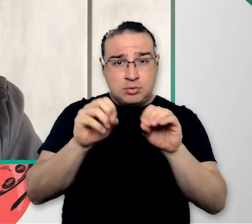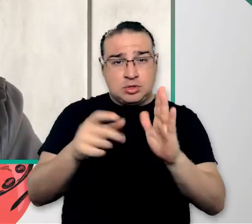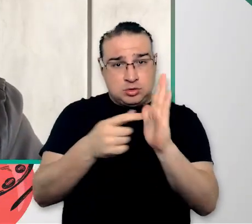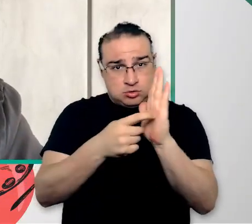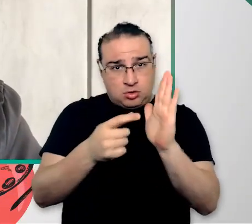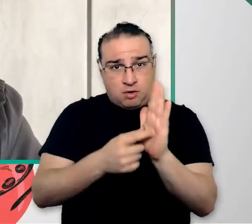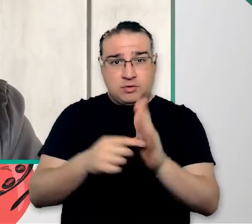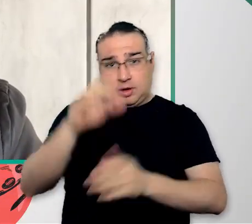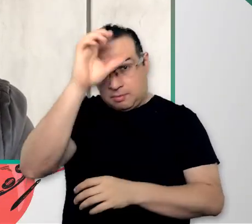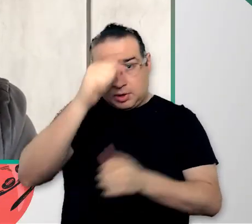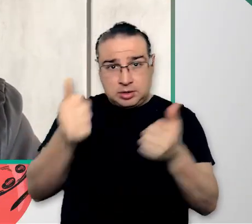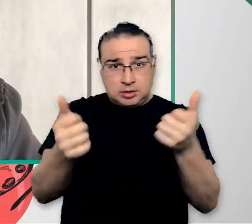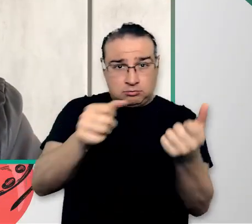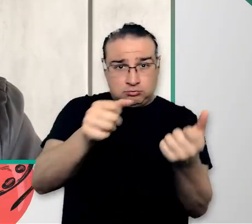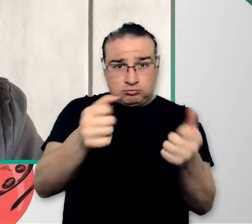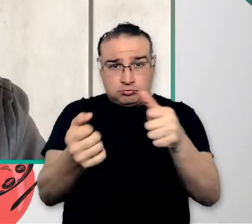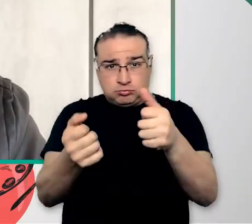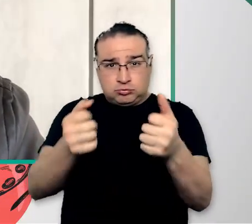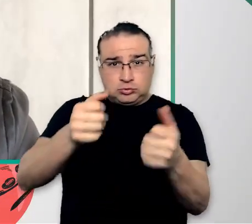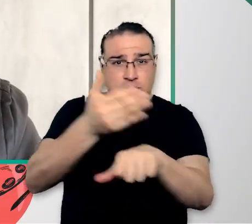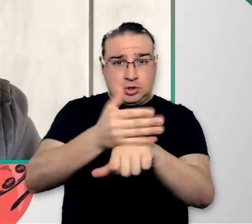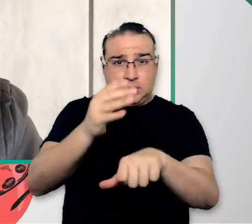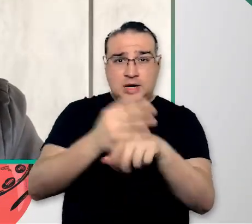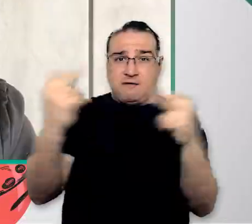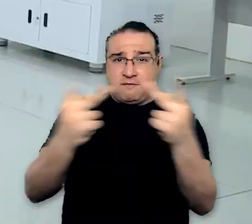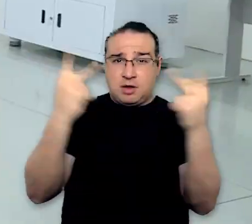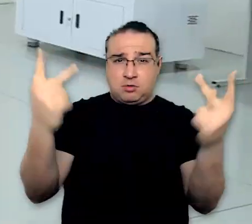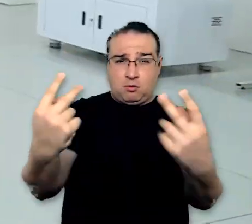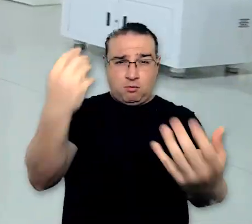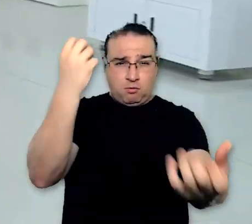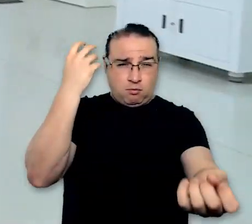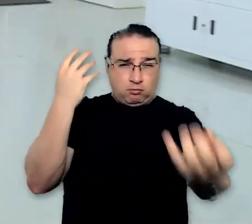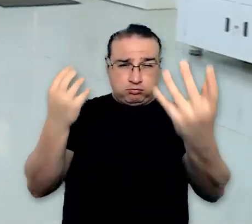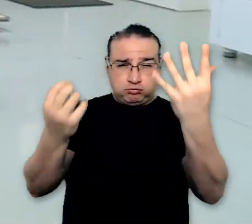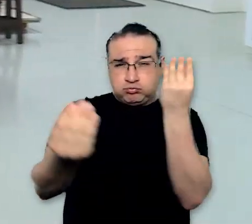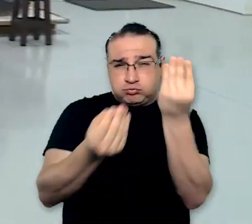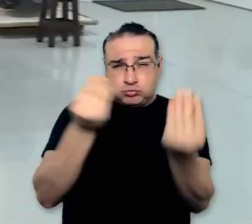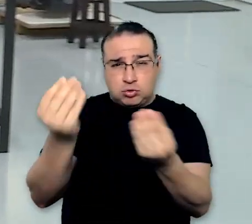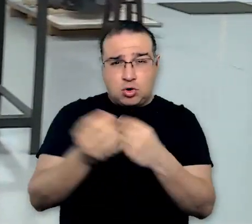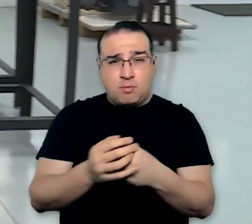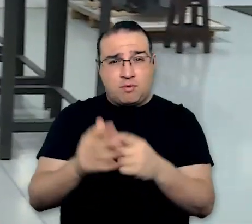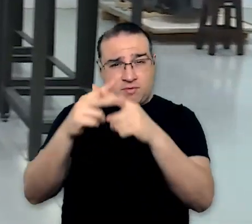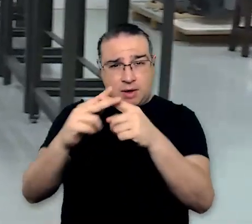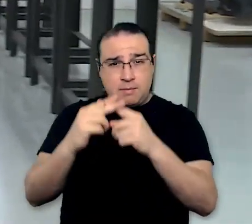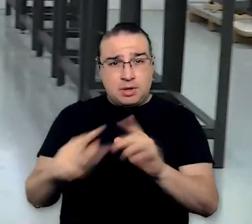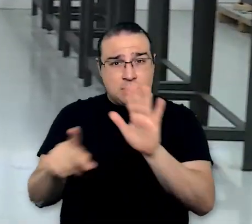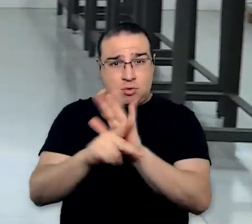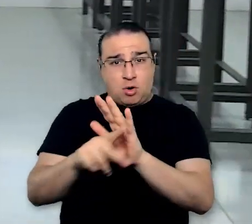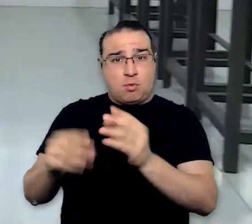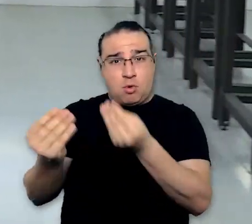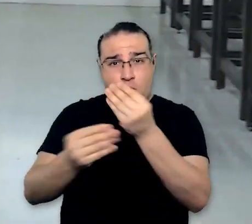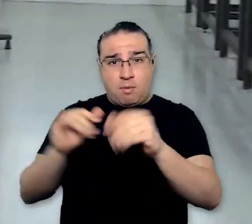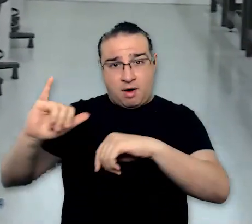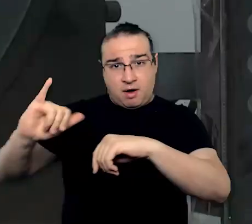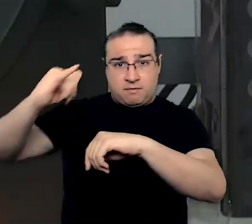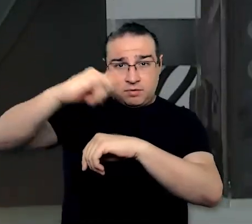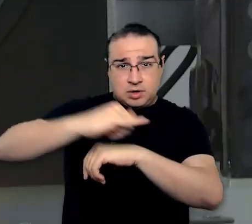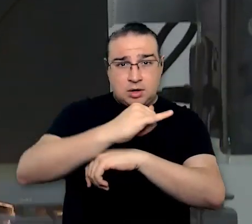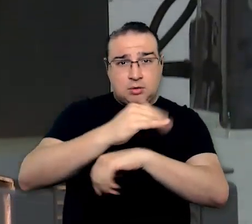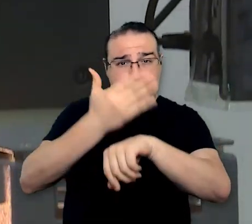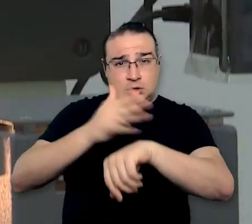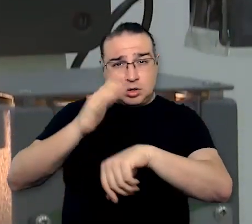licenças de software de simulação, como o ANSIS, de um túnel de vento, de instrumentos aviônicos, ferramentas clássicas de manutenção aeronáutica,